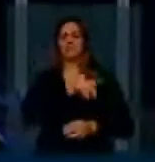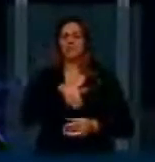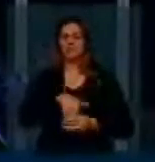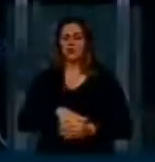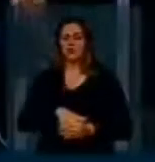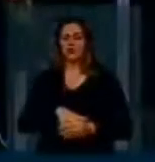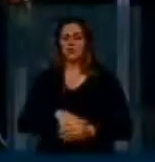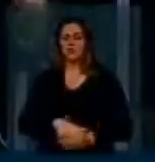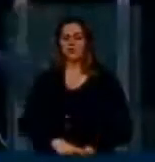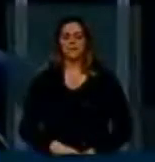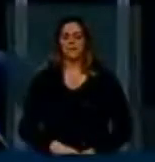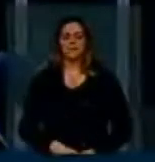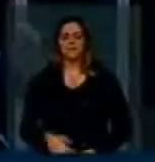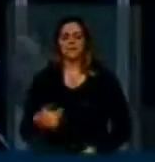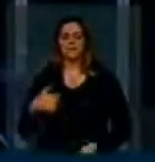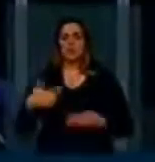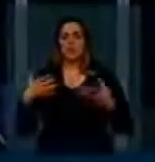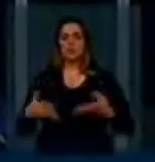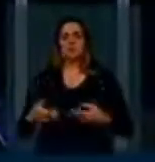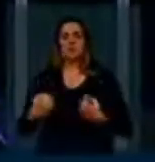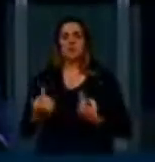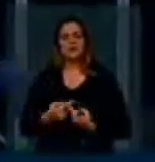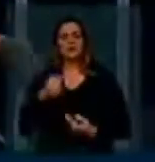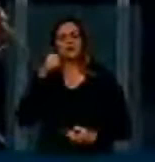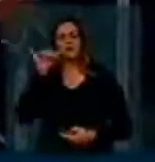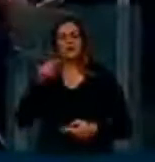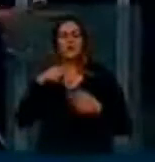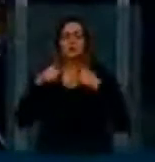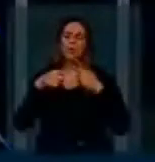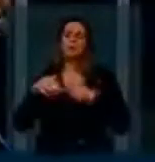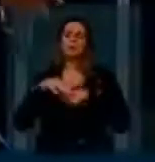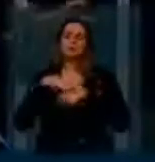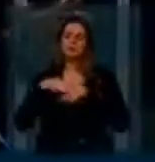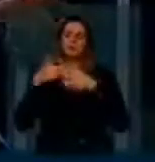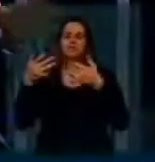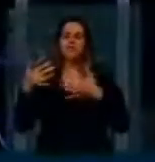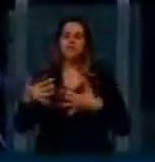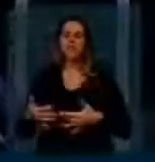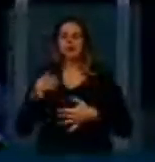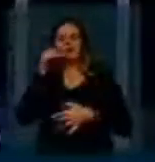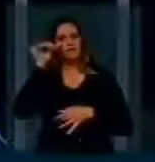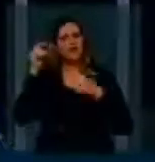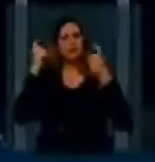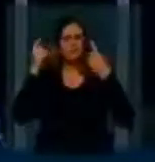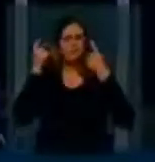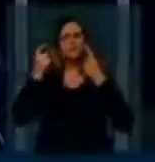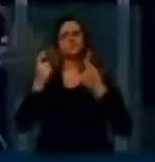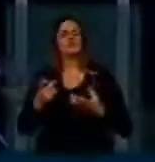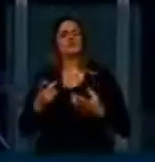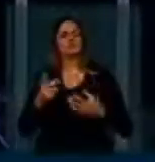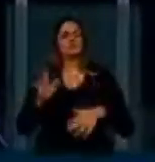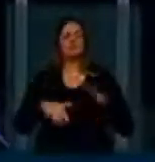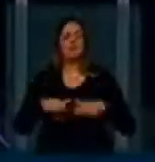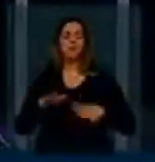reuniões, eu tire dúvidas, eu procure dirimir preocupações e, eventualmente, também receber sugestões que